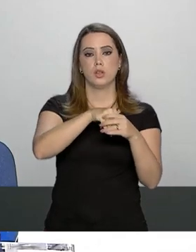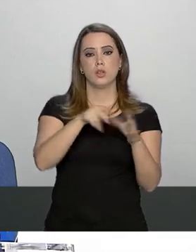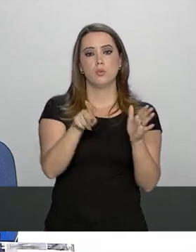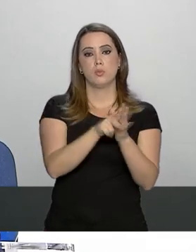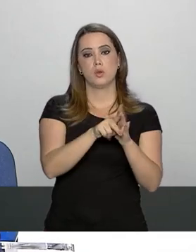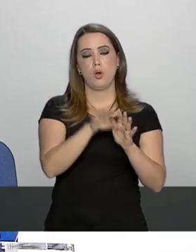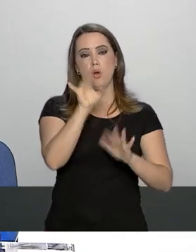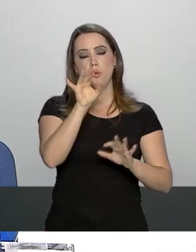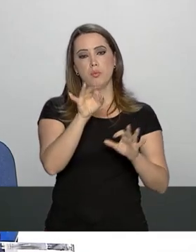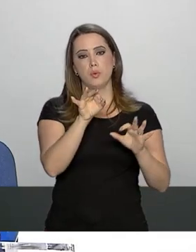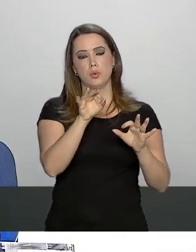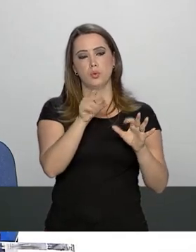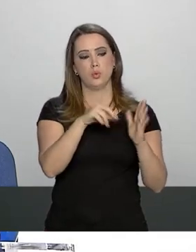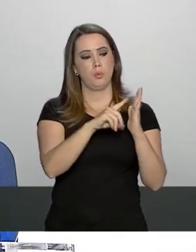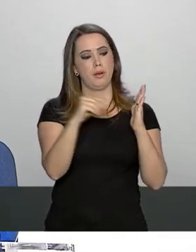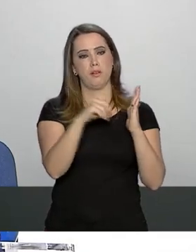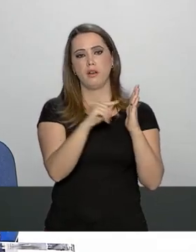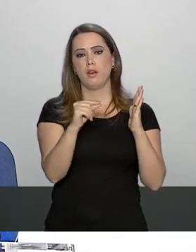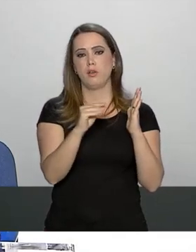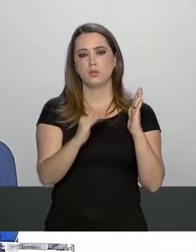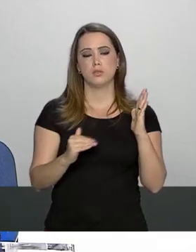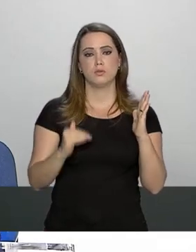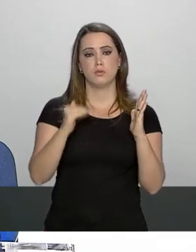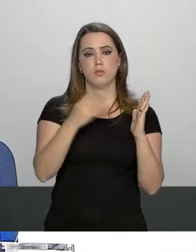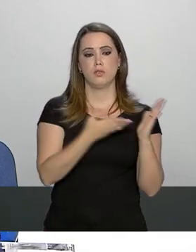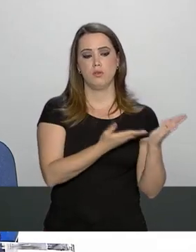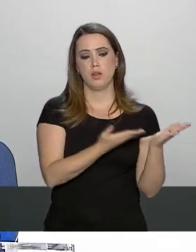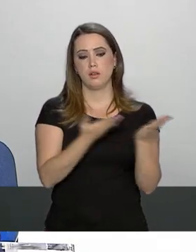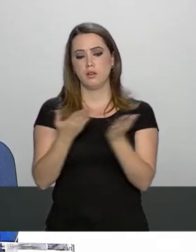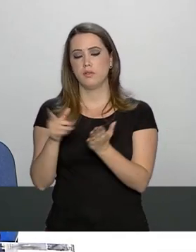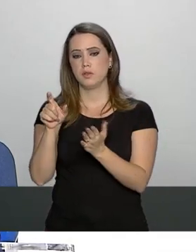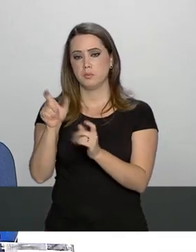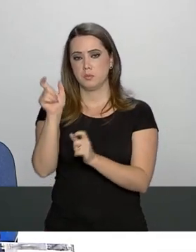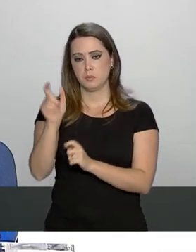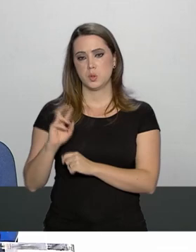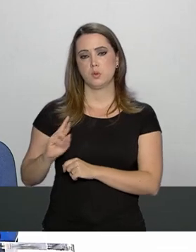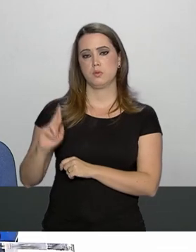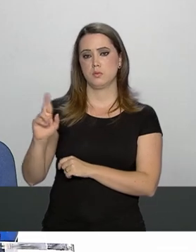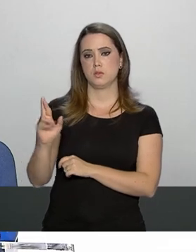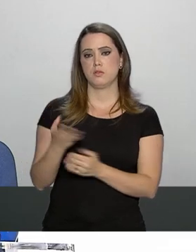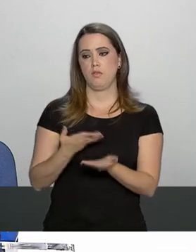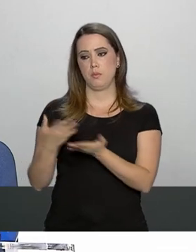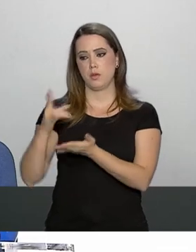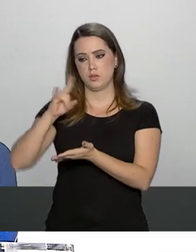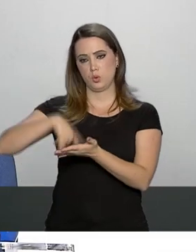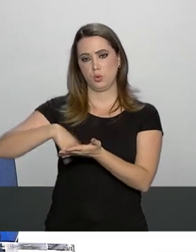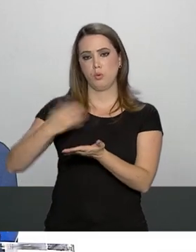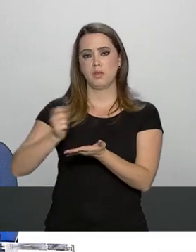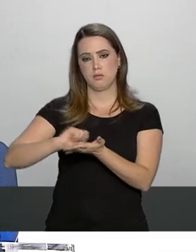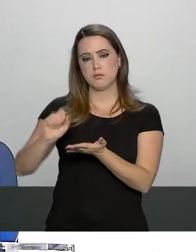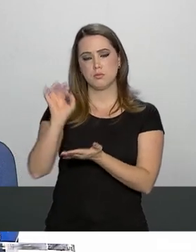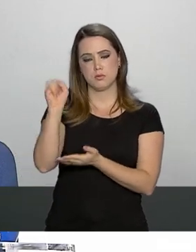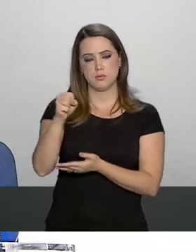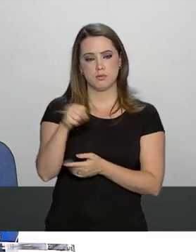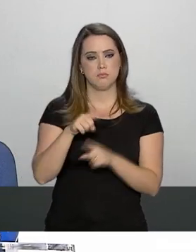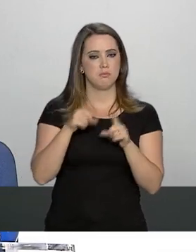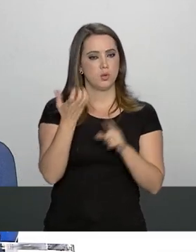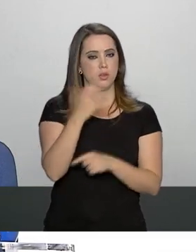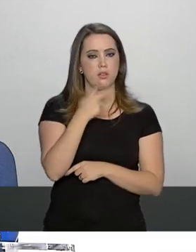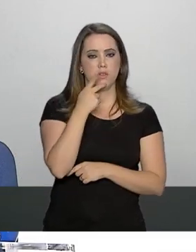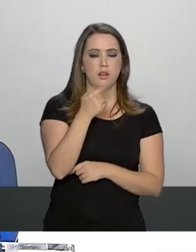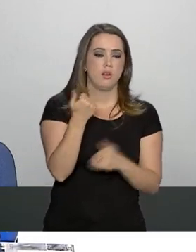Planalto que foi elevado a ele por meio do ajudante de ordem e hoje que despacho ele tem eu